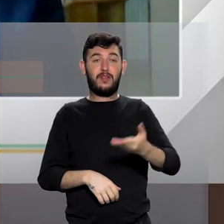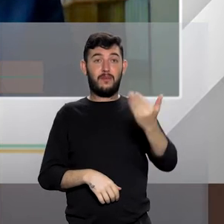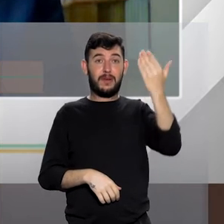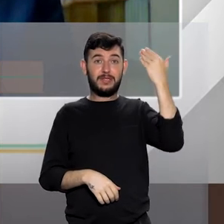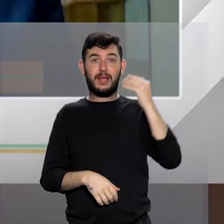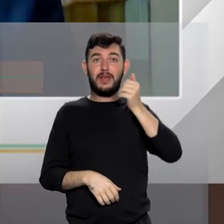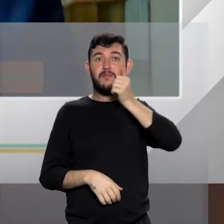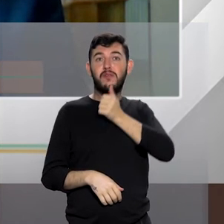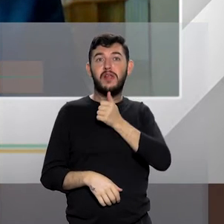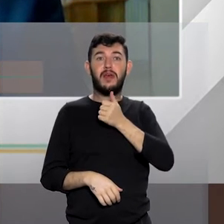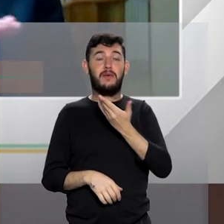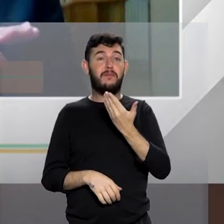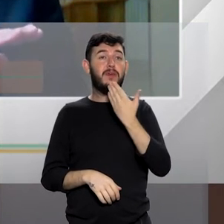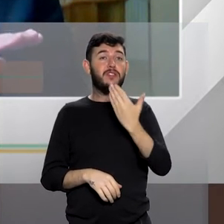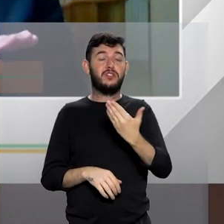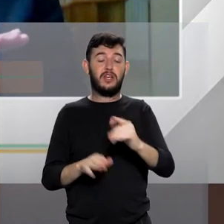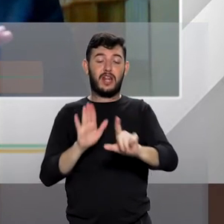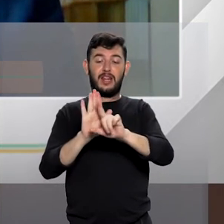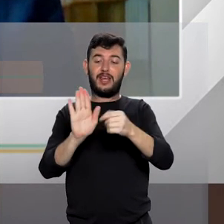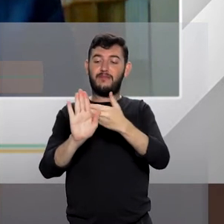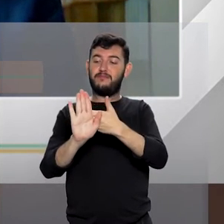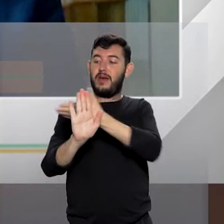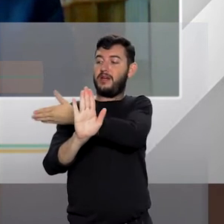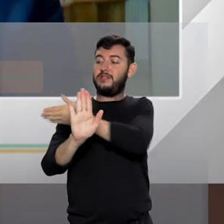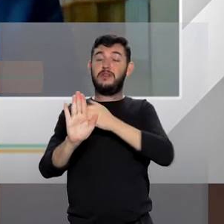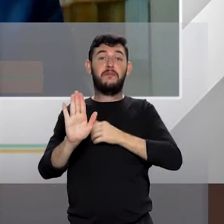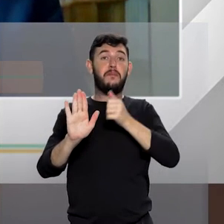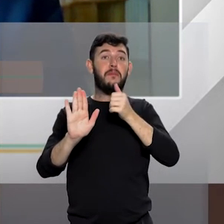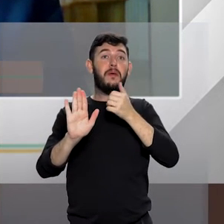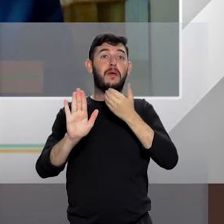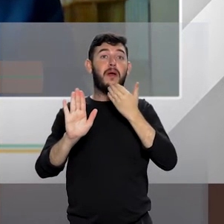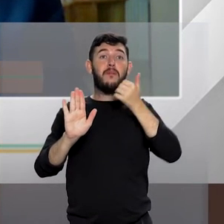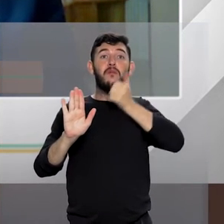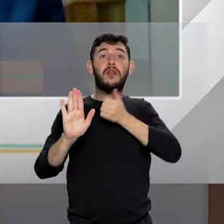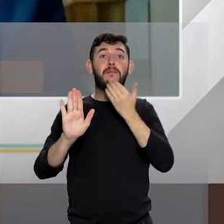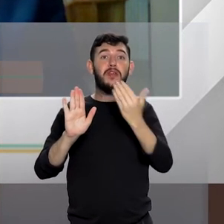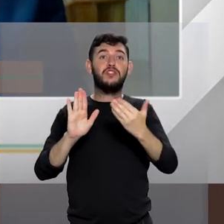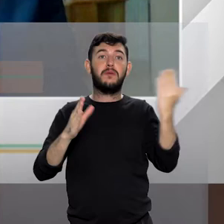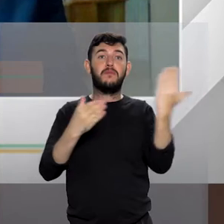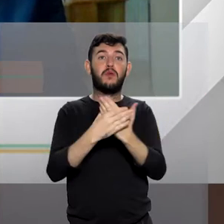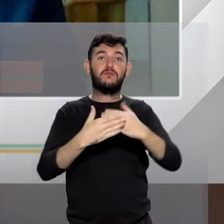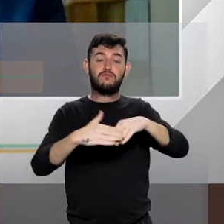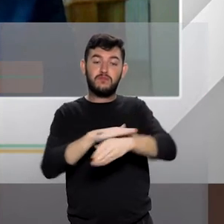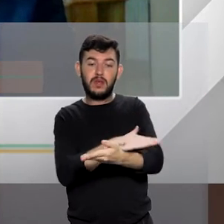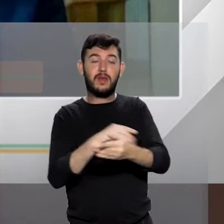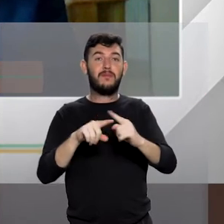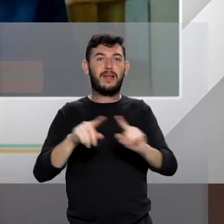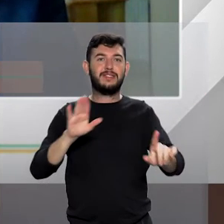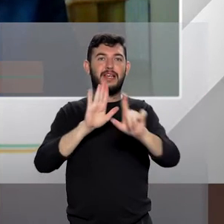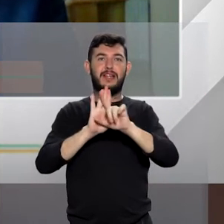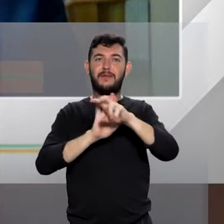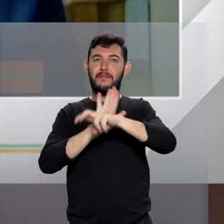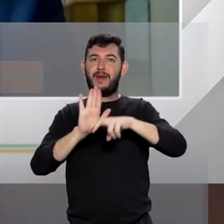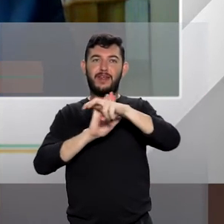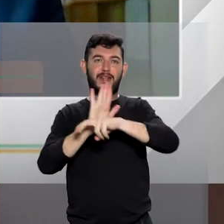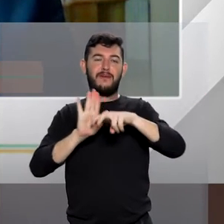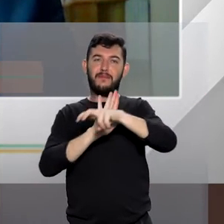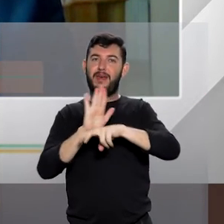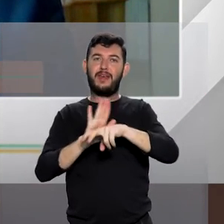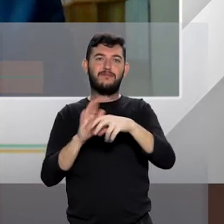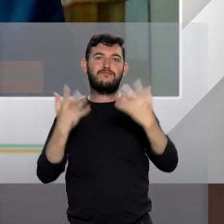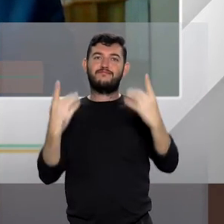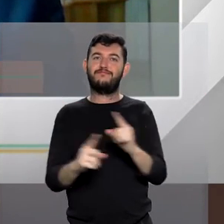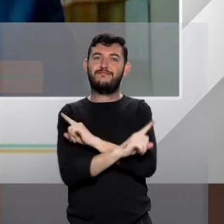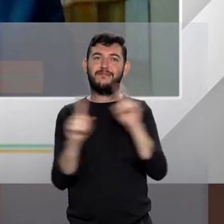arquivava sumariamente. A Lei Maria da Penha terminantemente proibiu essa possibilidade. Então, mesmo que a mulher peça para arquivar o processo